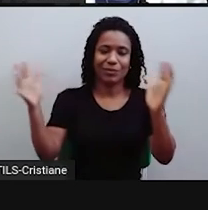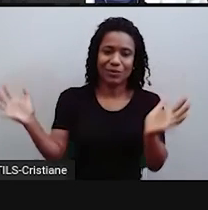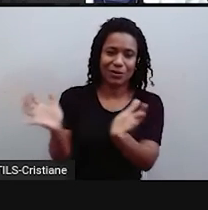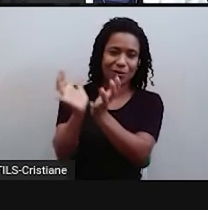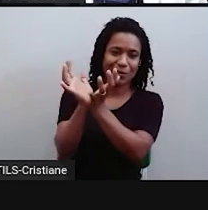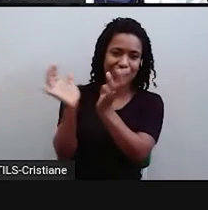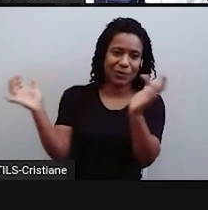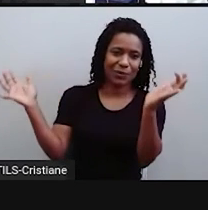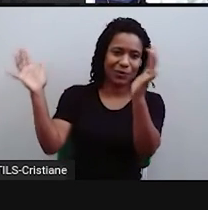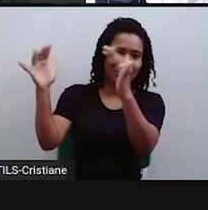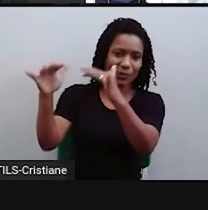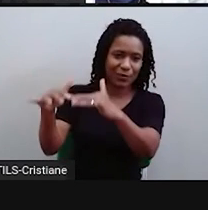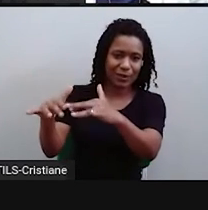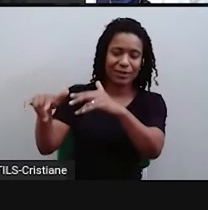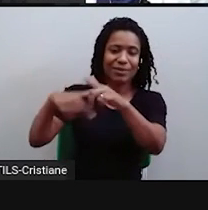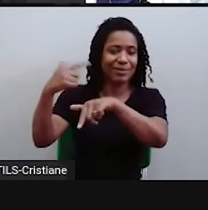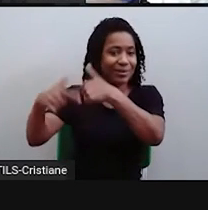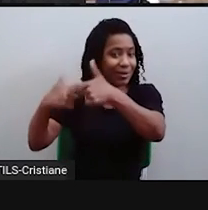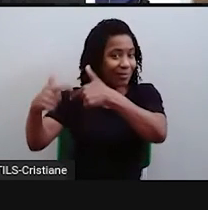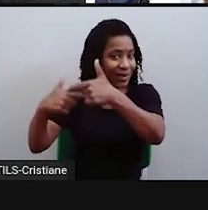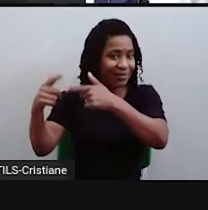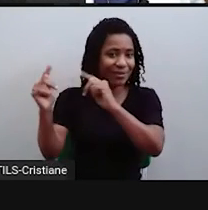atividades econômicas que a gente tem lá,